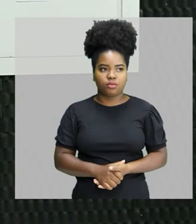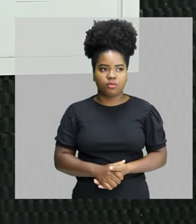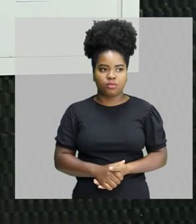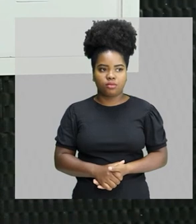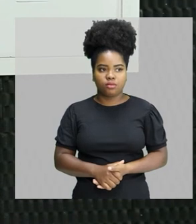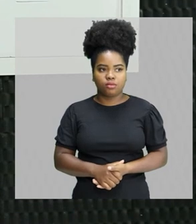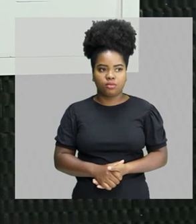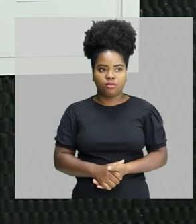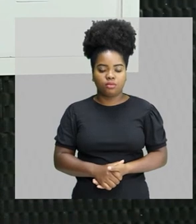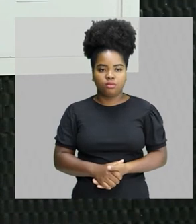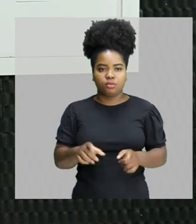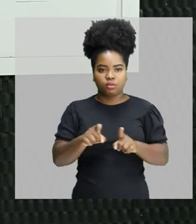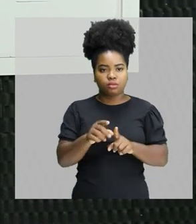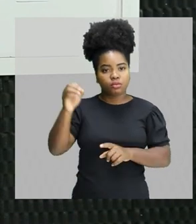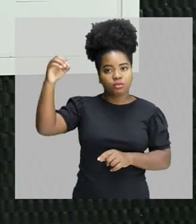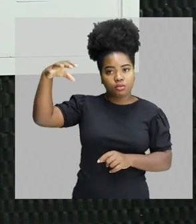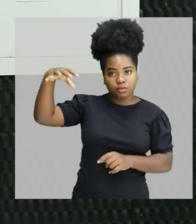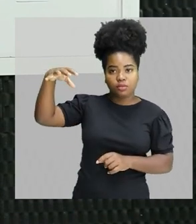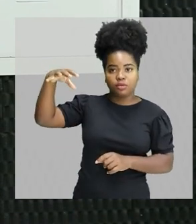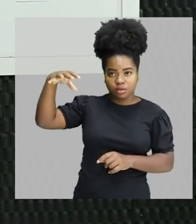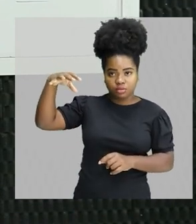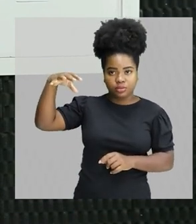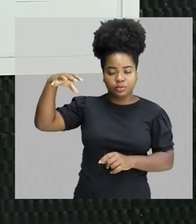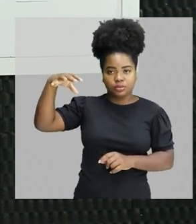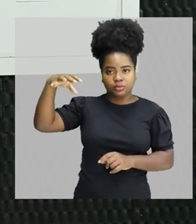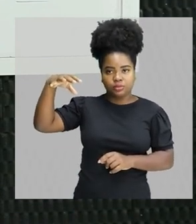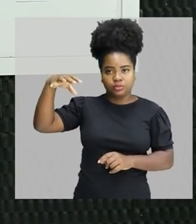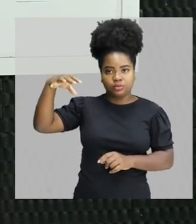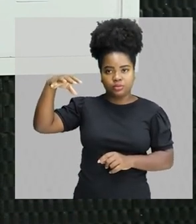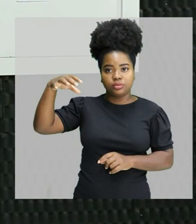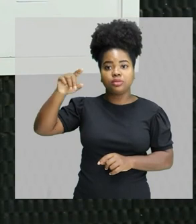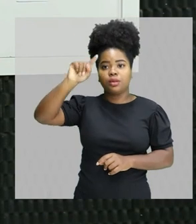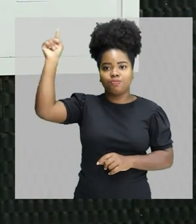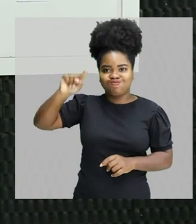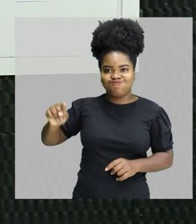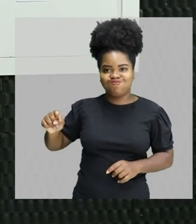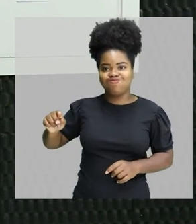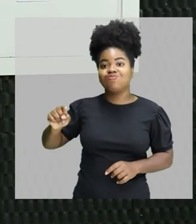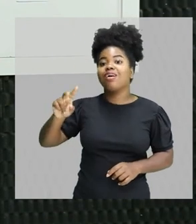e a luz que é o relâmpago.